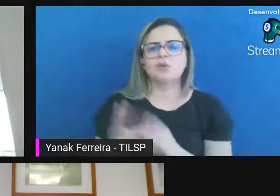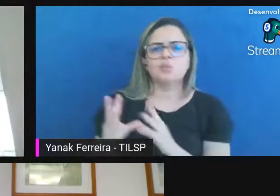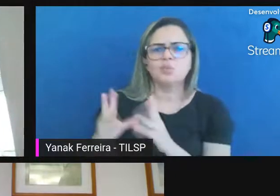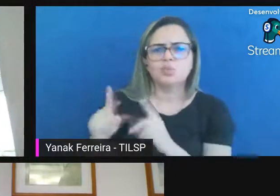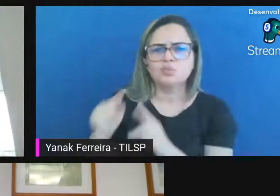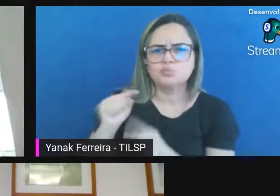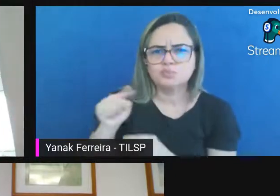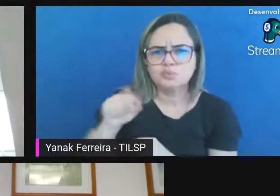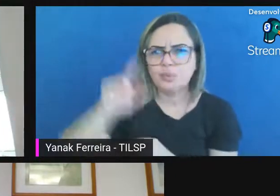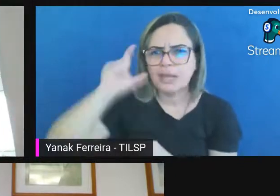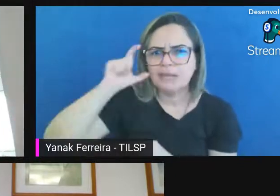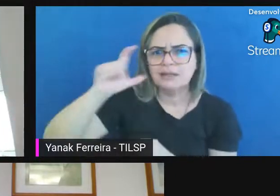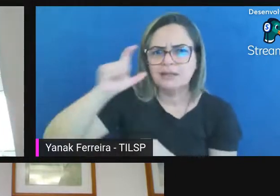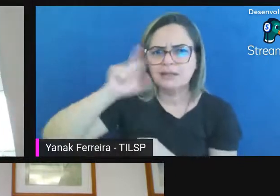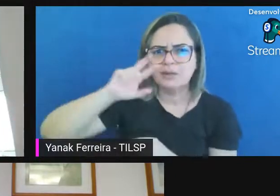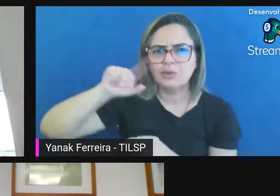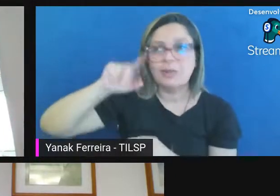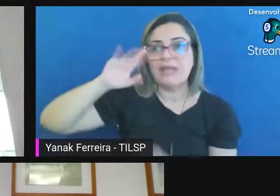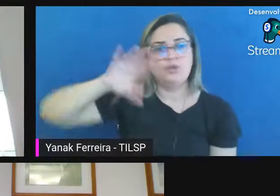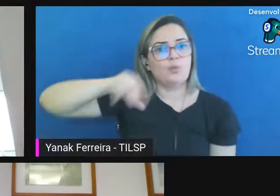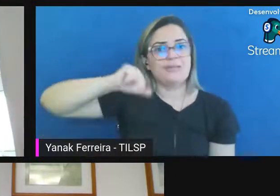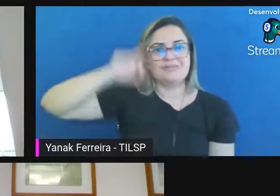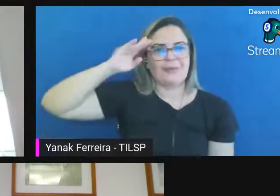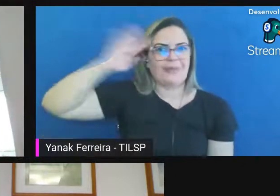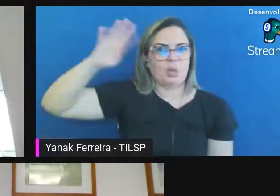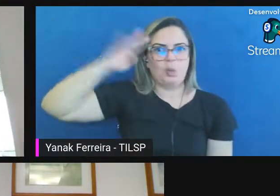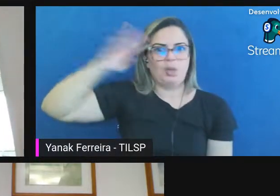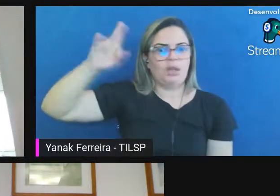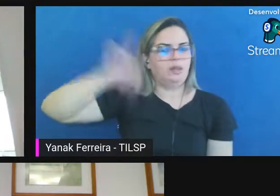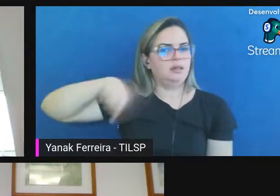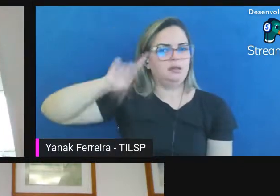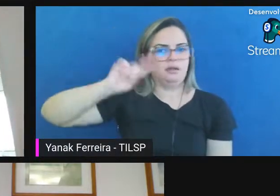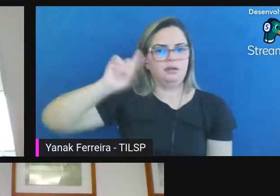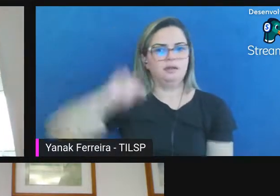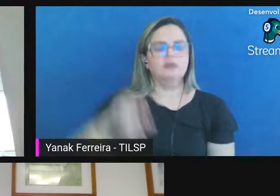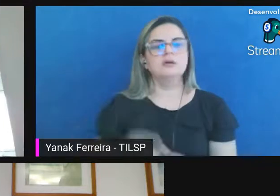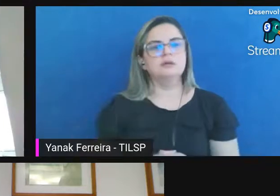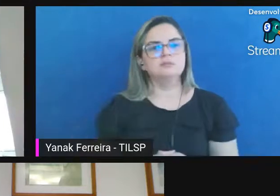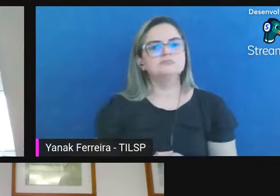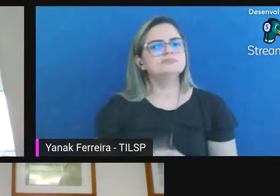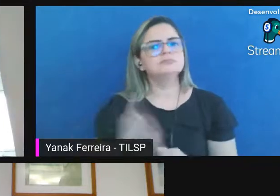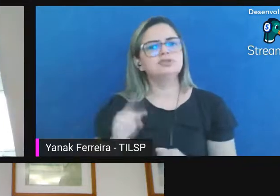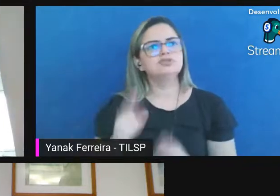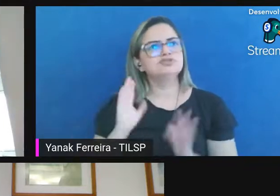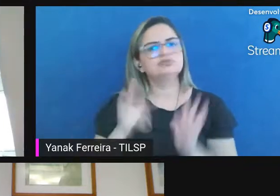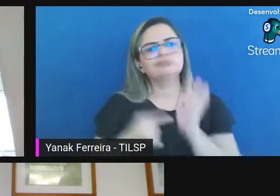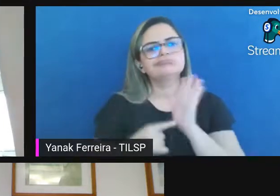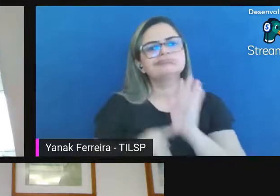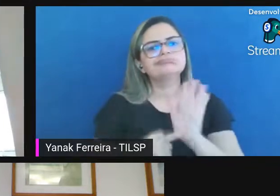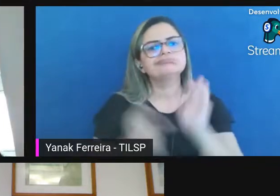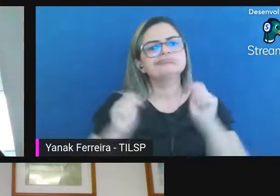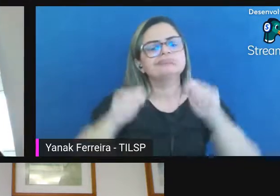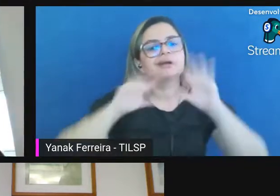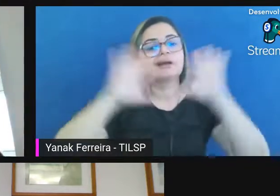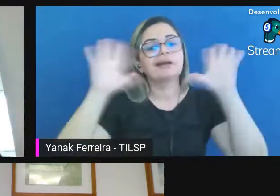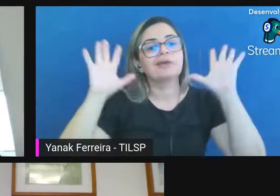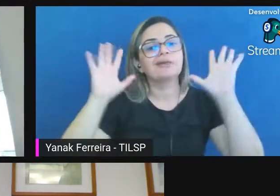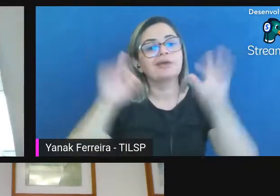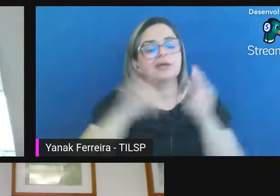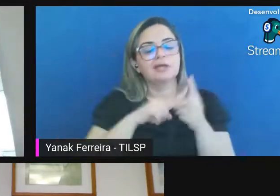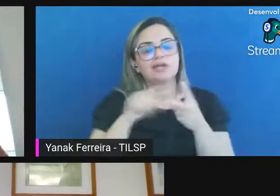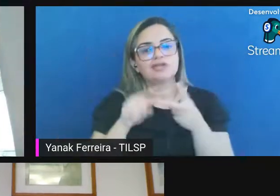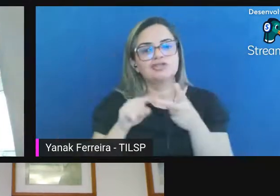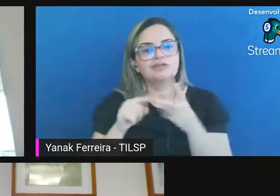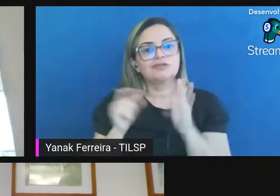não é só a teoria não é só o referencial teórico nosso isso já virou requisito e já virou software